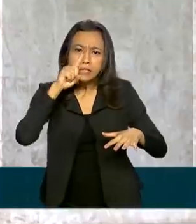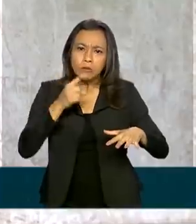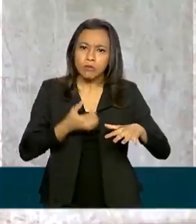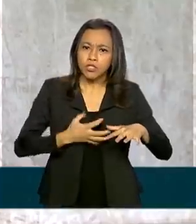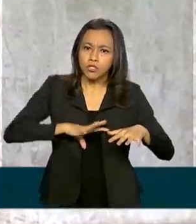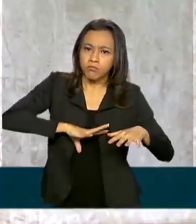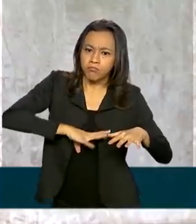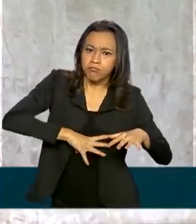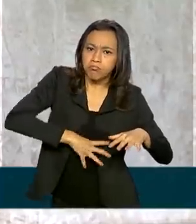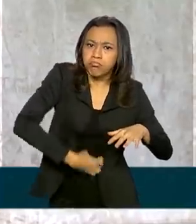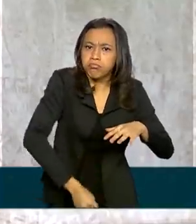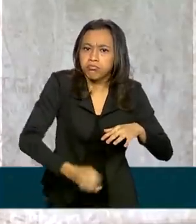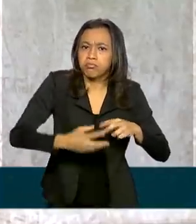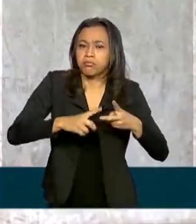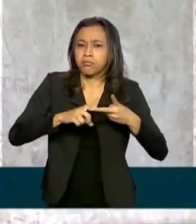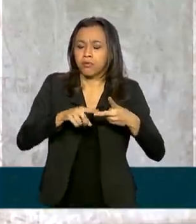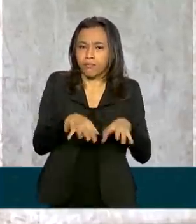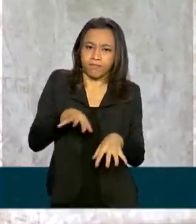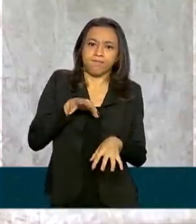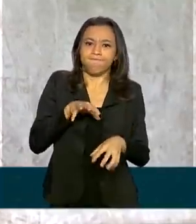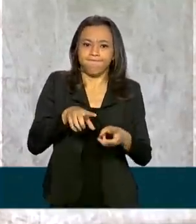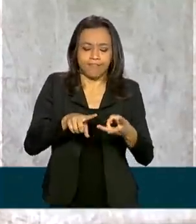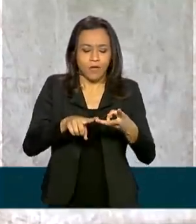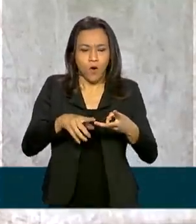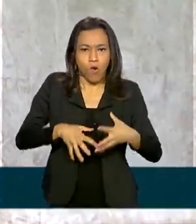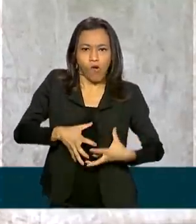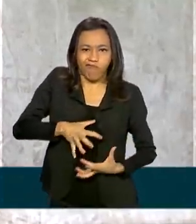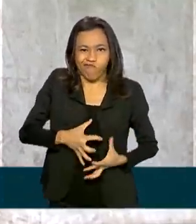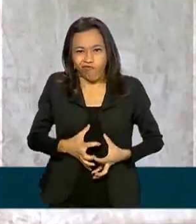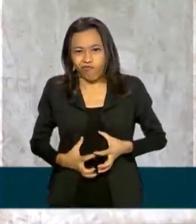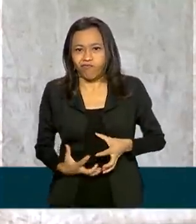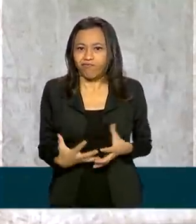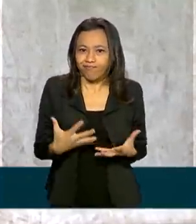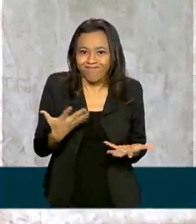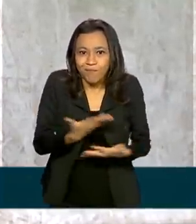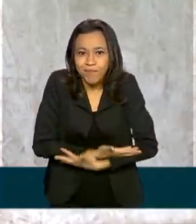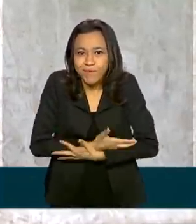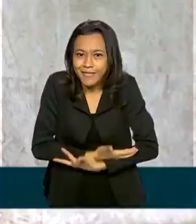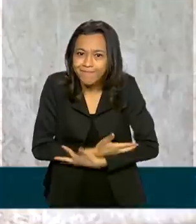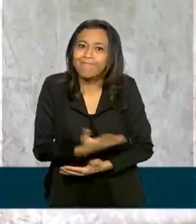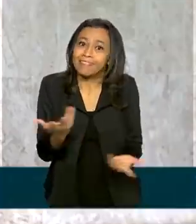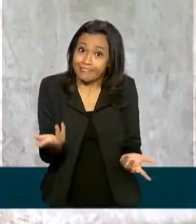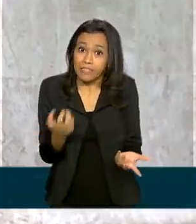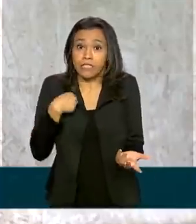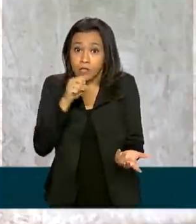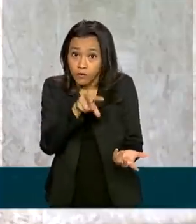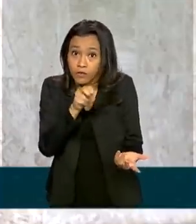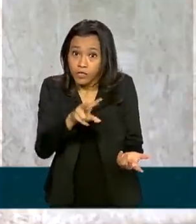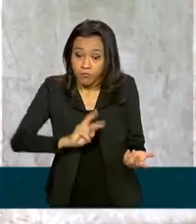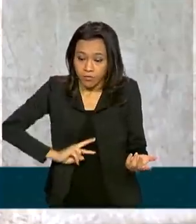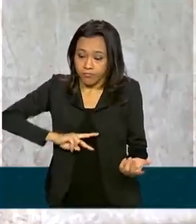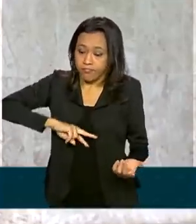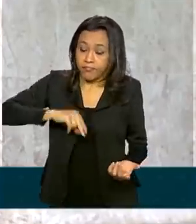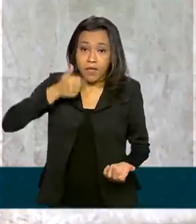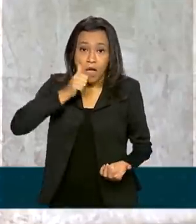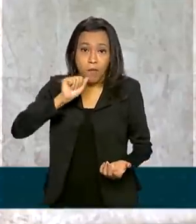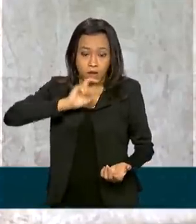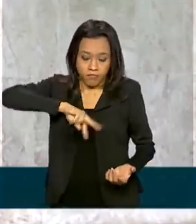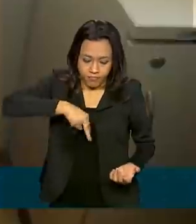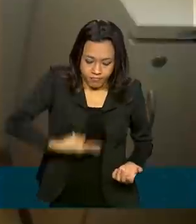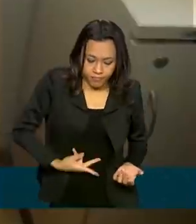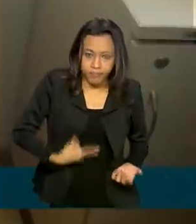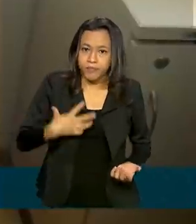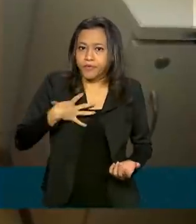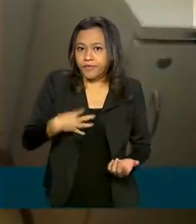parto prematuro, pré-eclâmpsia e malformação fetal e se o vírus pode ser transmitido da mãe para o